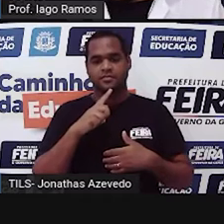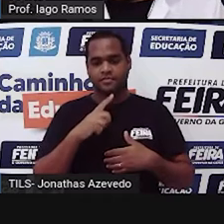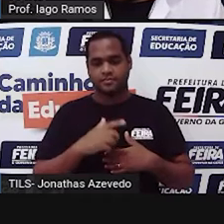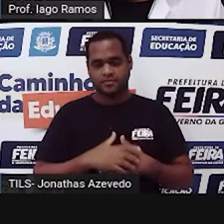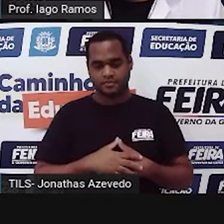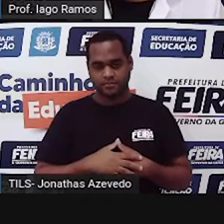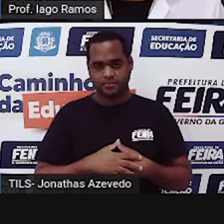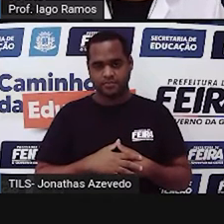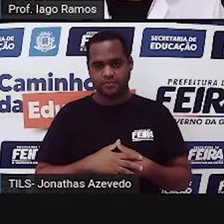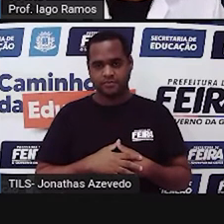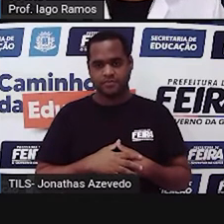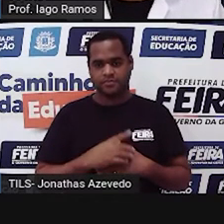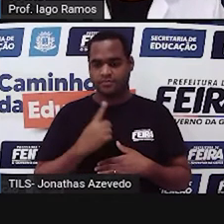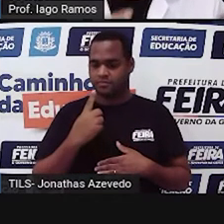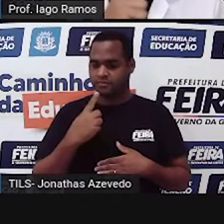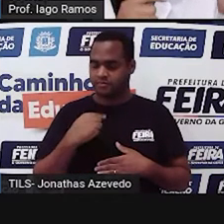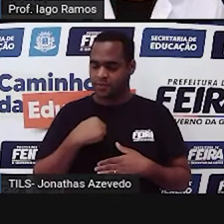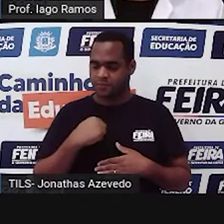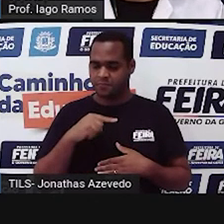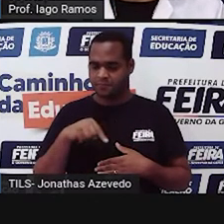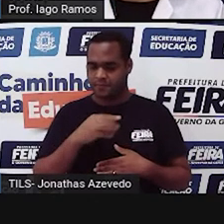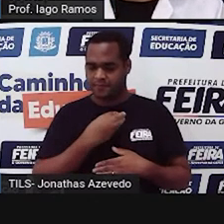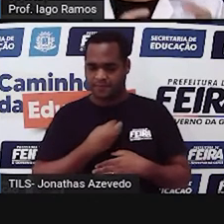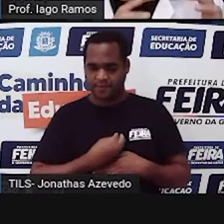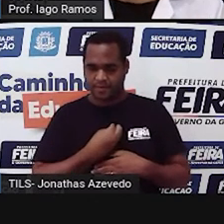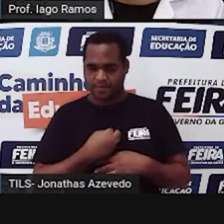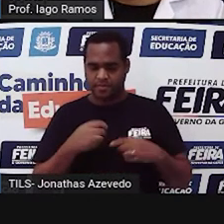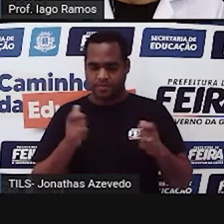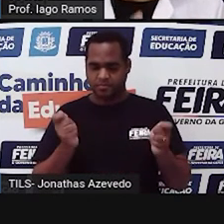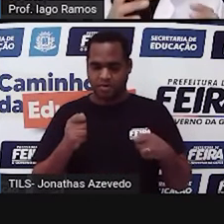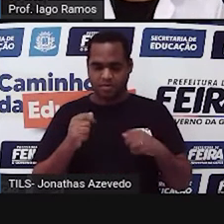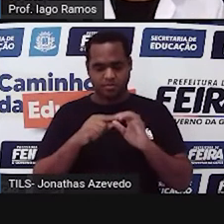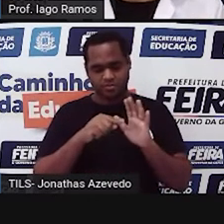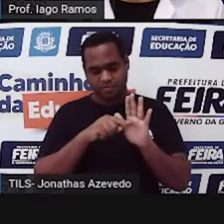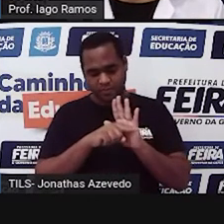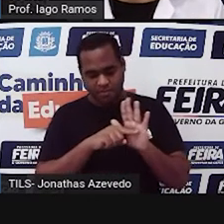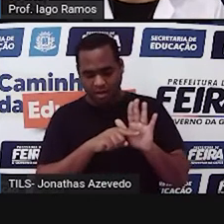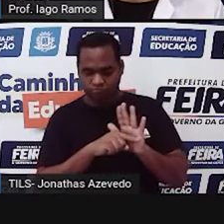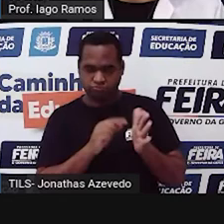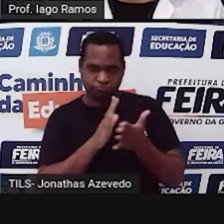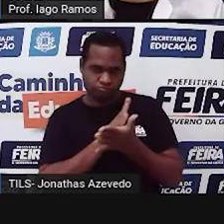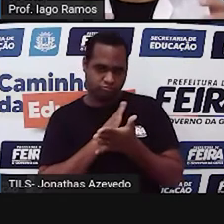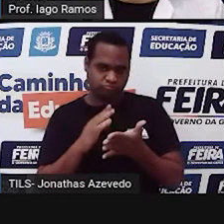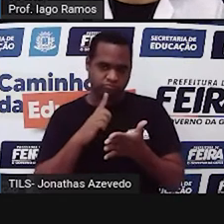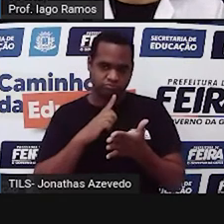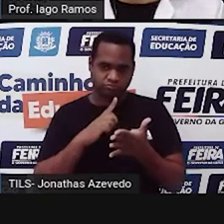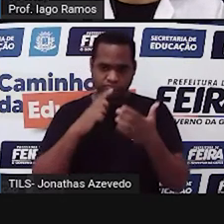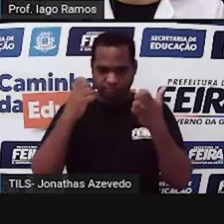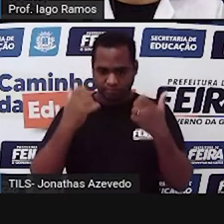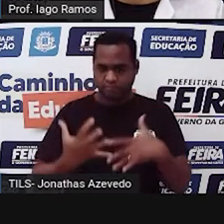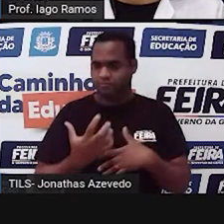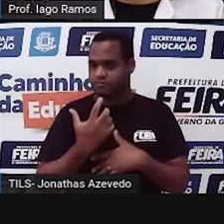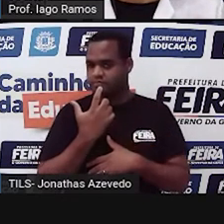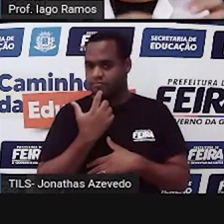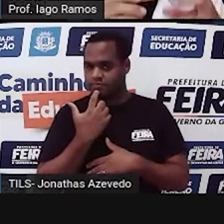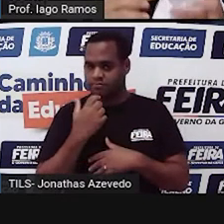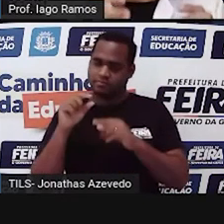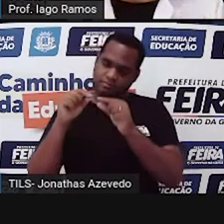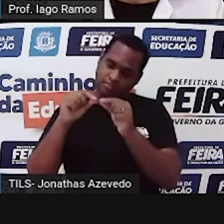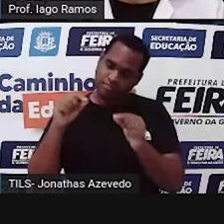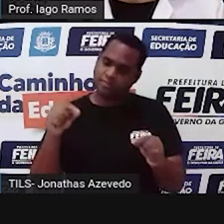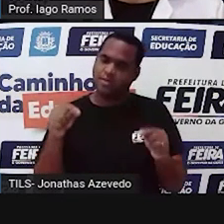estou fazendo isso, né? Pra gente investigar alguma coisa com essa construção. Lembra que eu falei que a gente vai fazer,